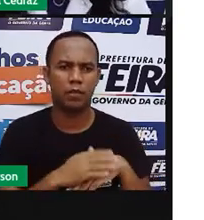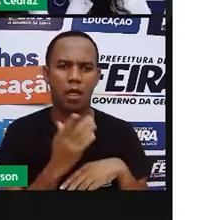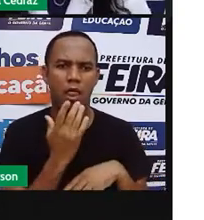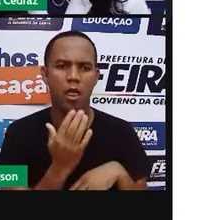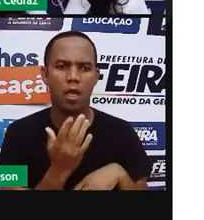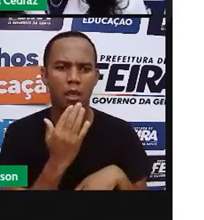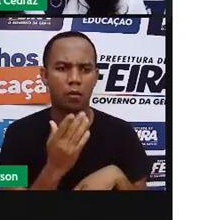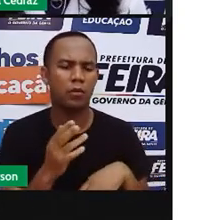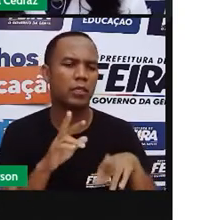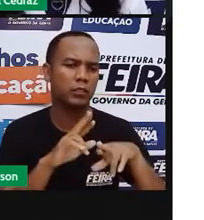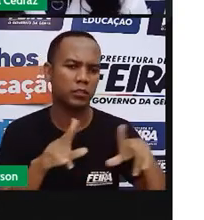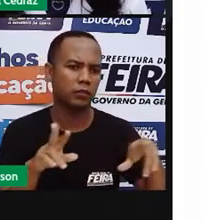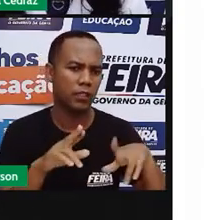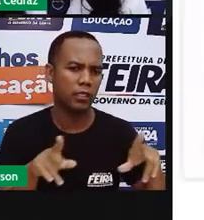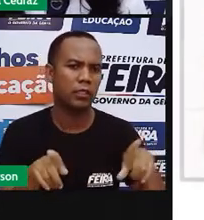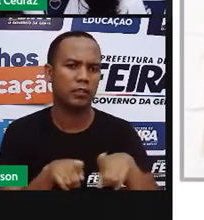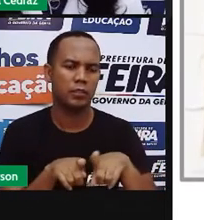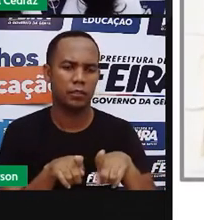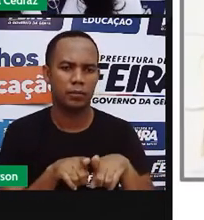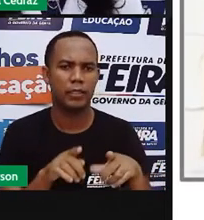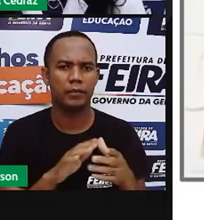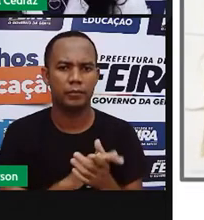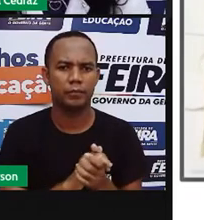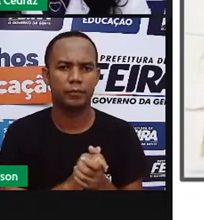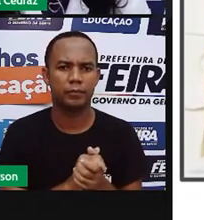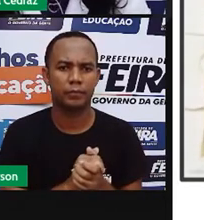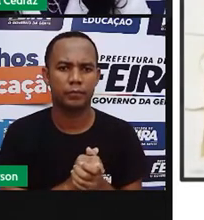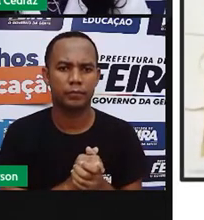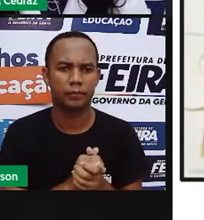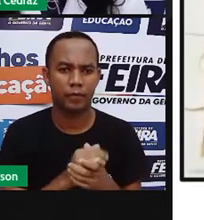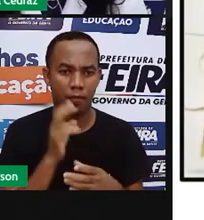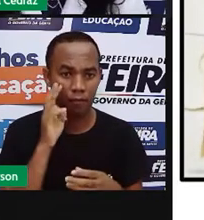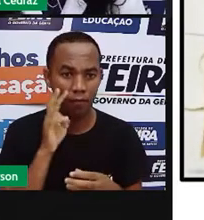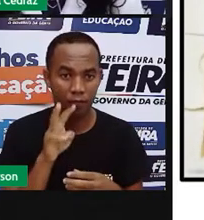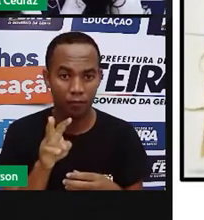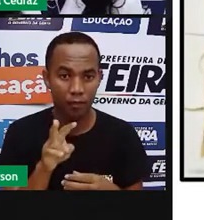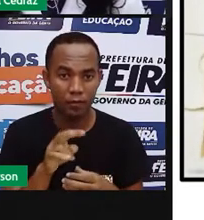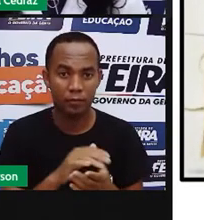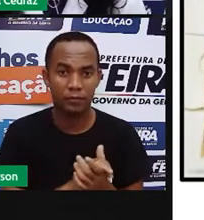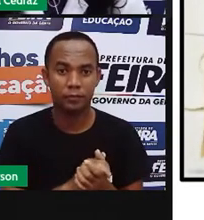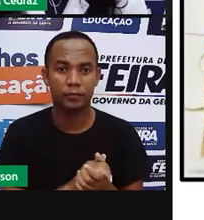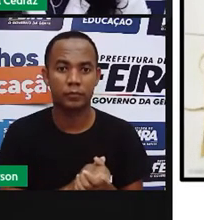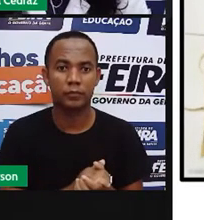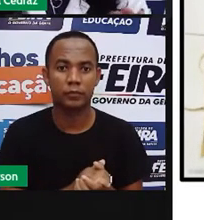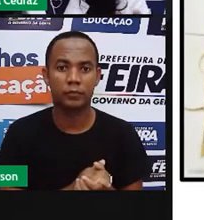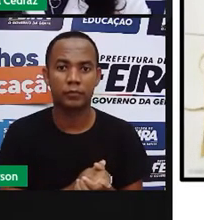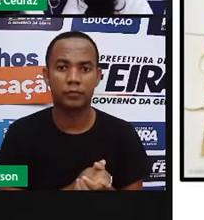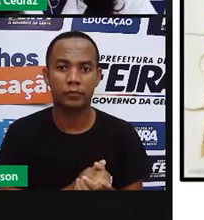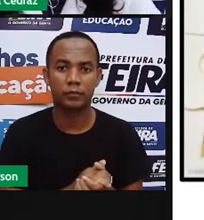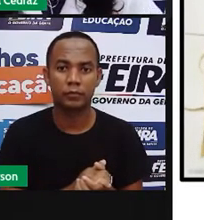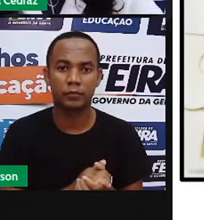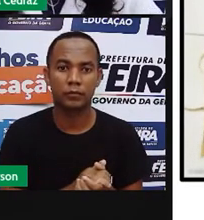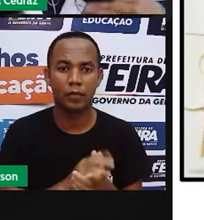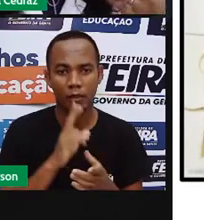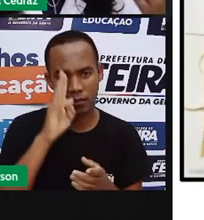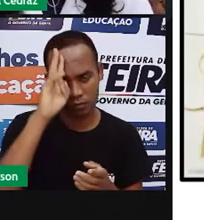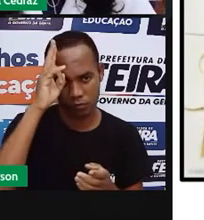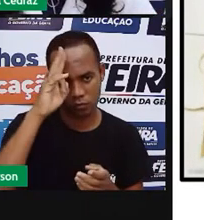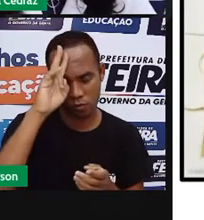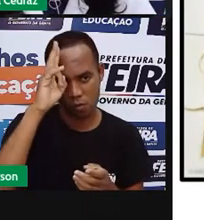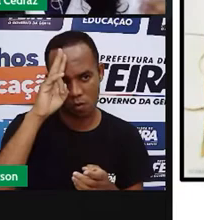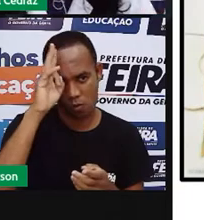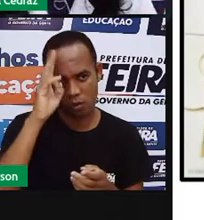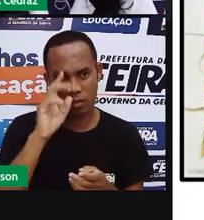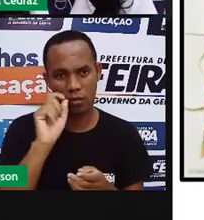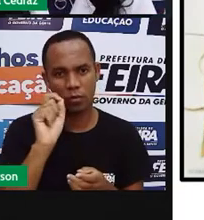deles são diferentes umas das outras. Olha só, esse pano conta a história do